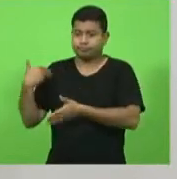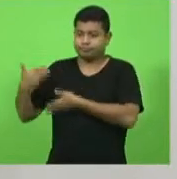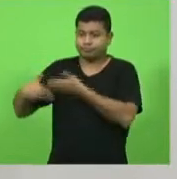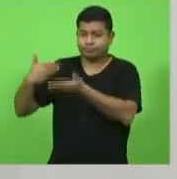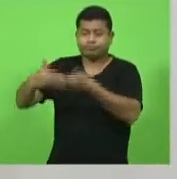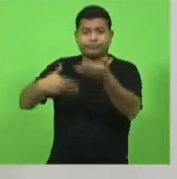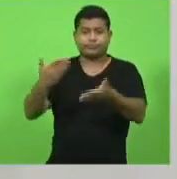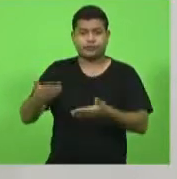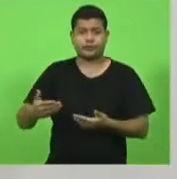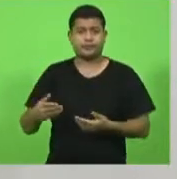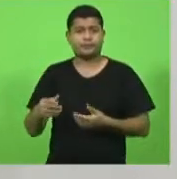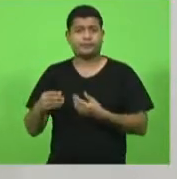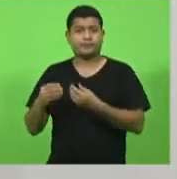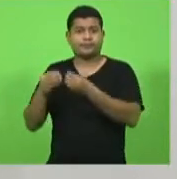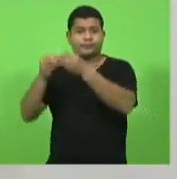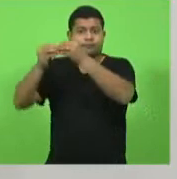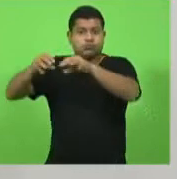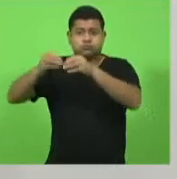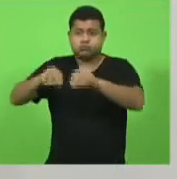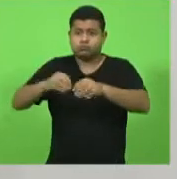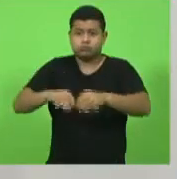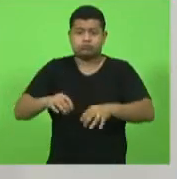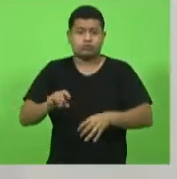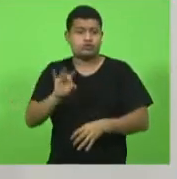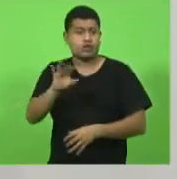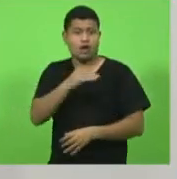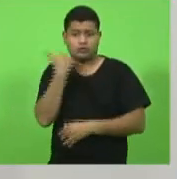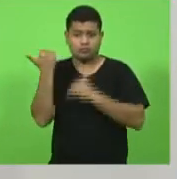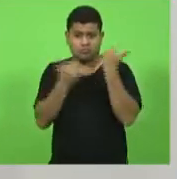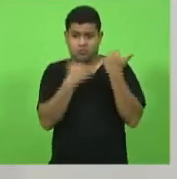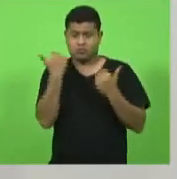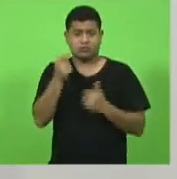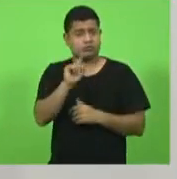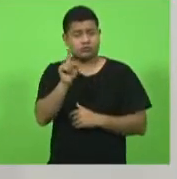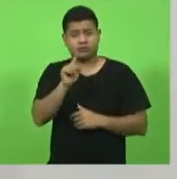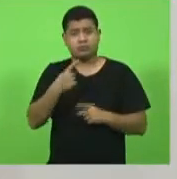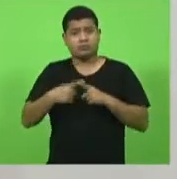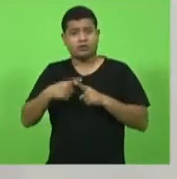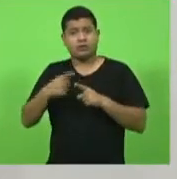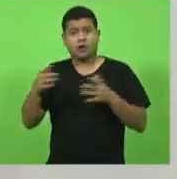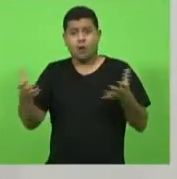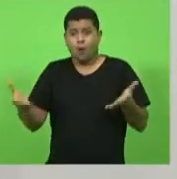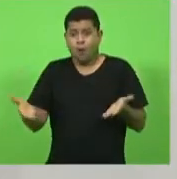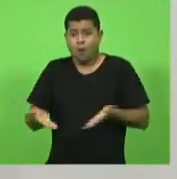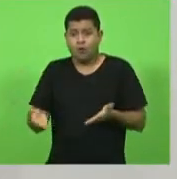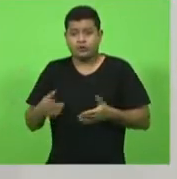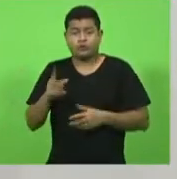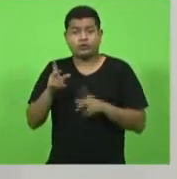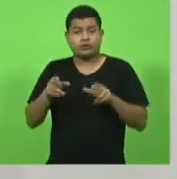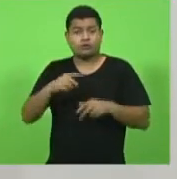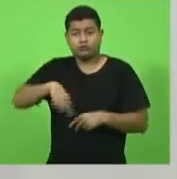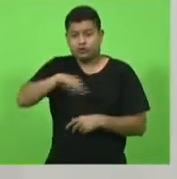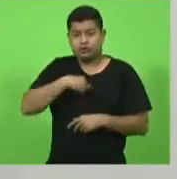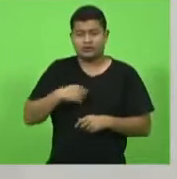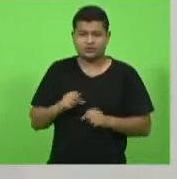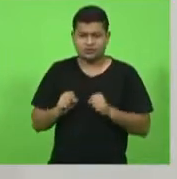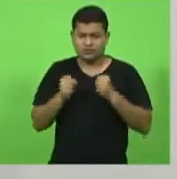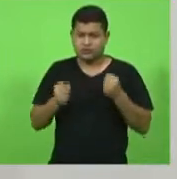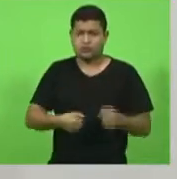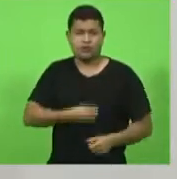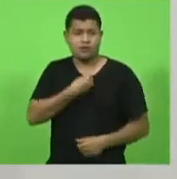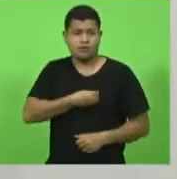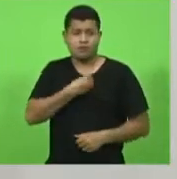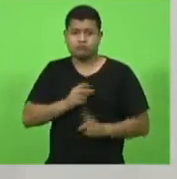infelizmente ceifando vidas porque hoje nós somos sobreviventes de uma pandemia mundial